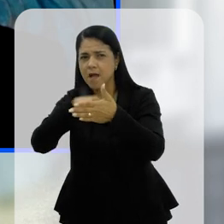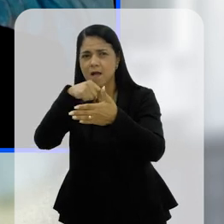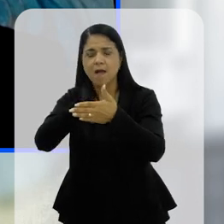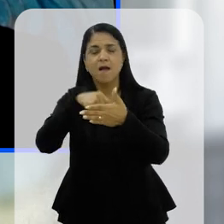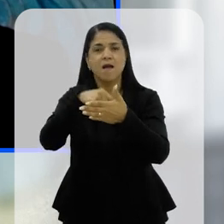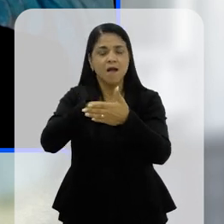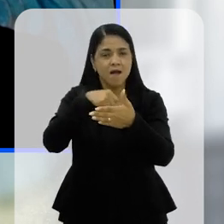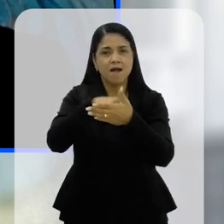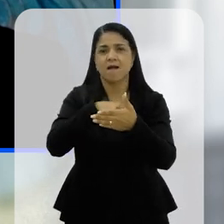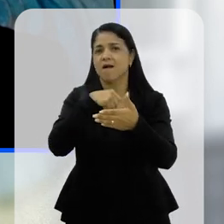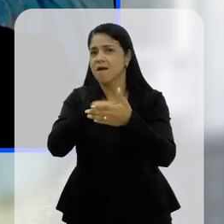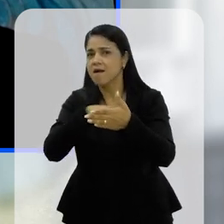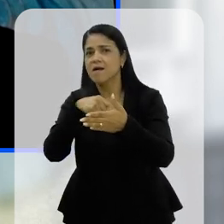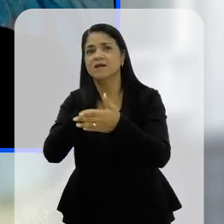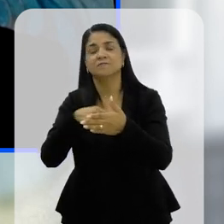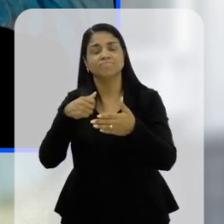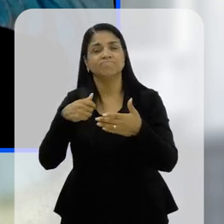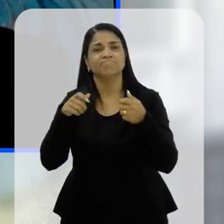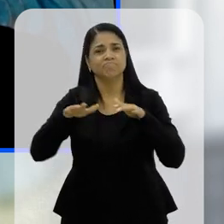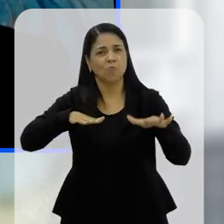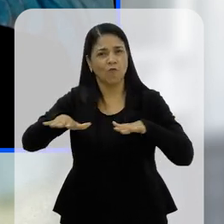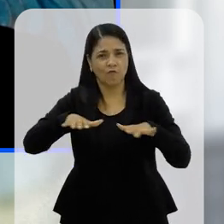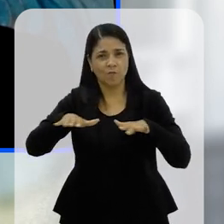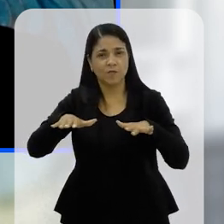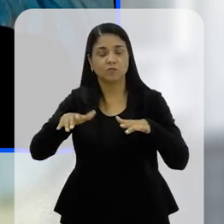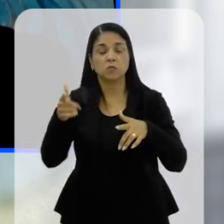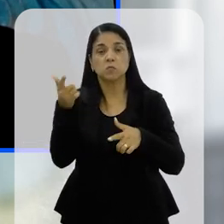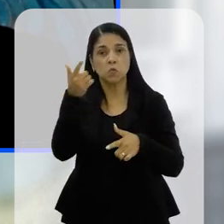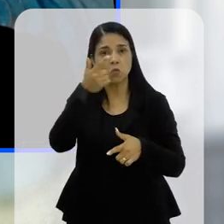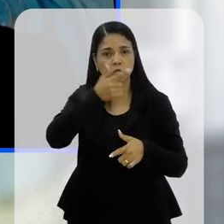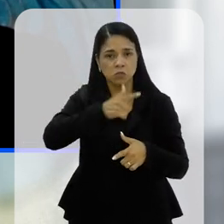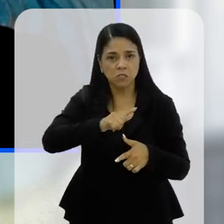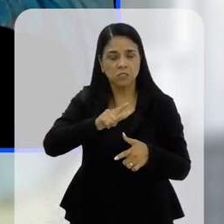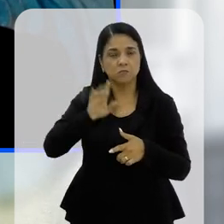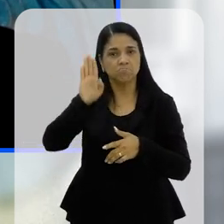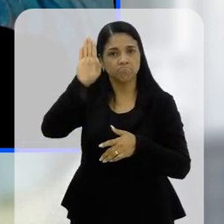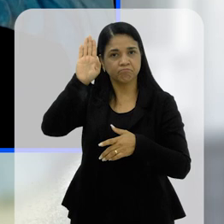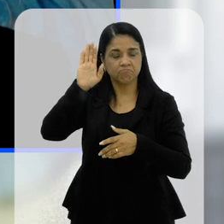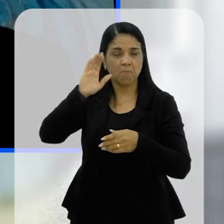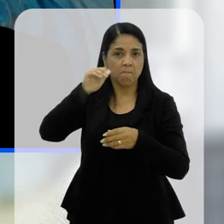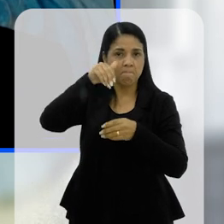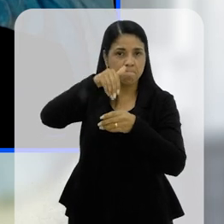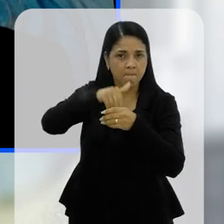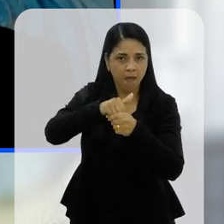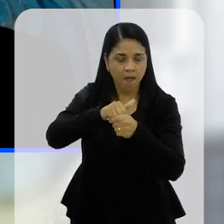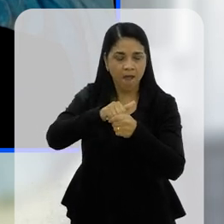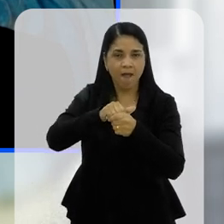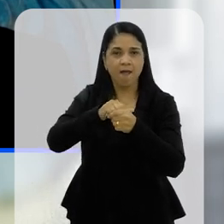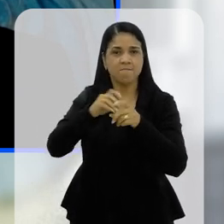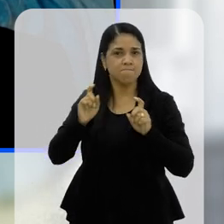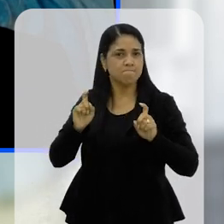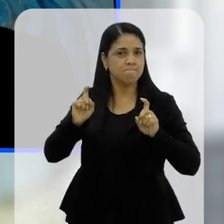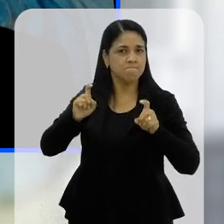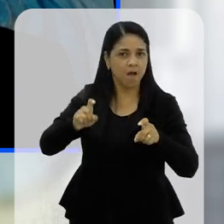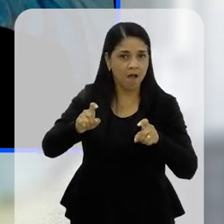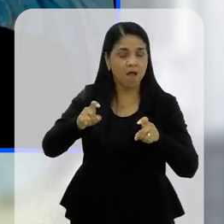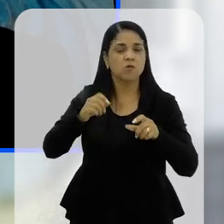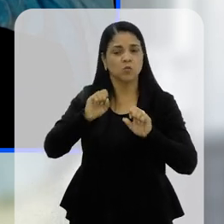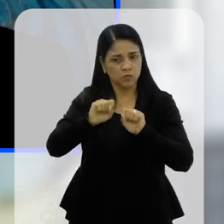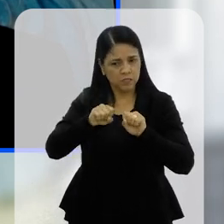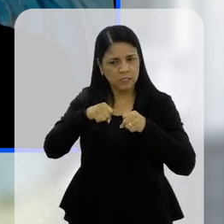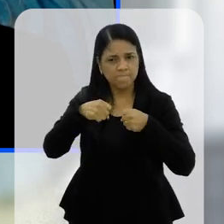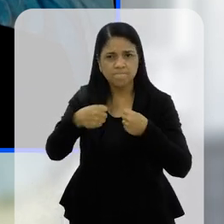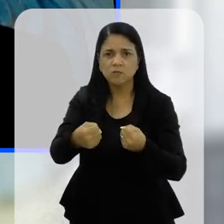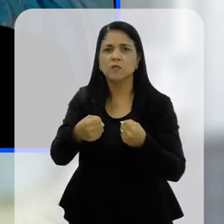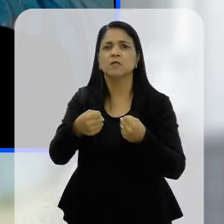que falava que o tempo todo, que quando ele alcançasse o primeiro mandato dele, ele ia defender a